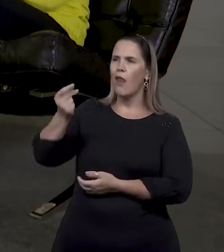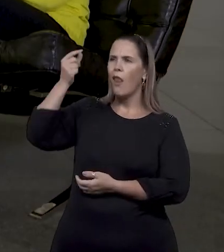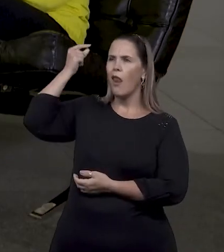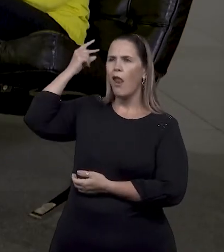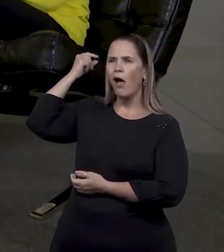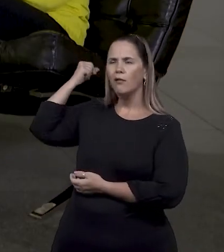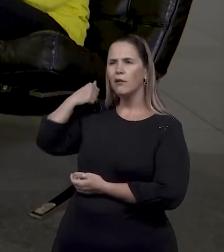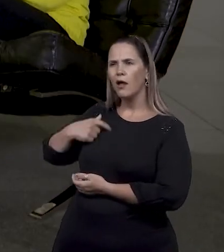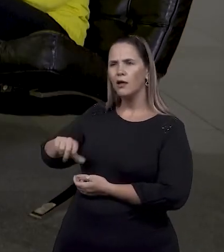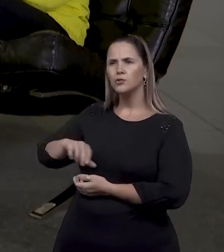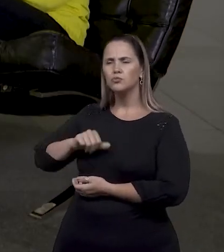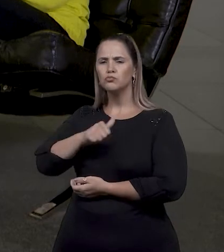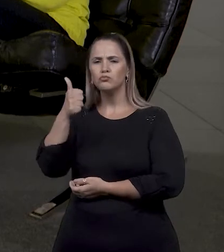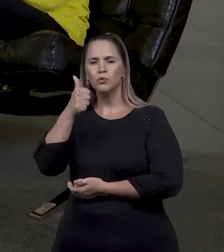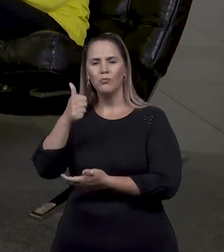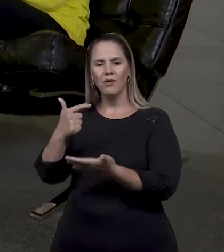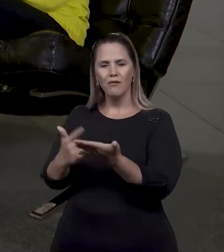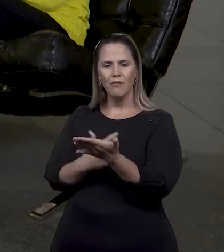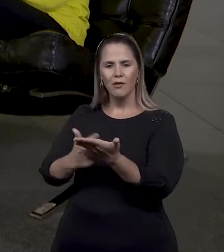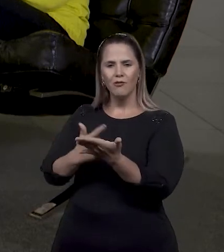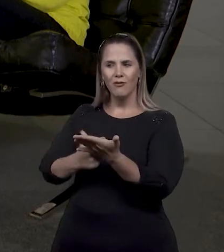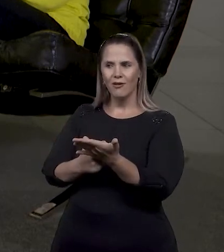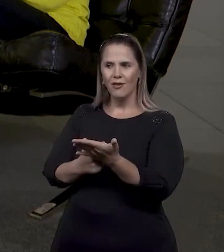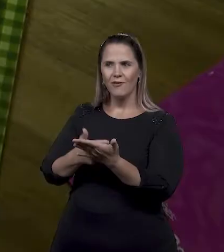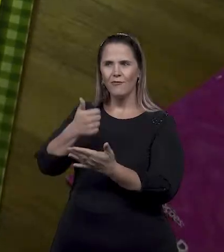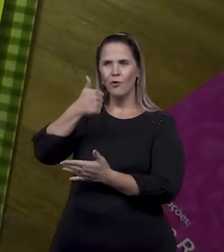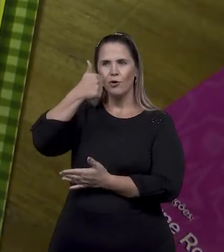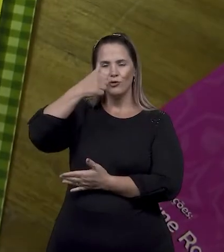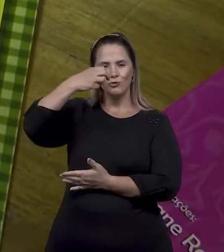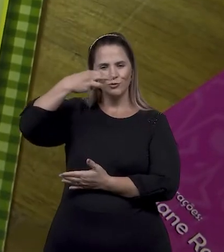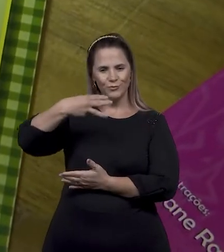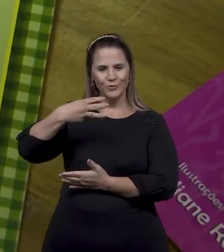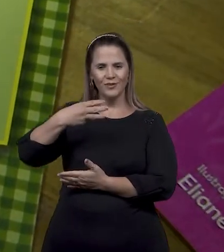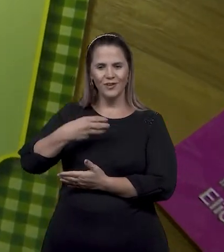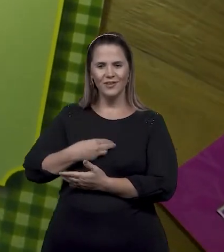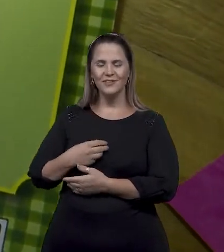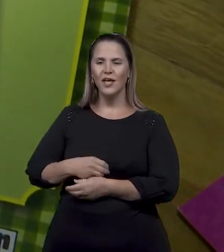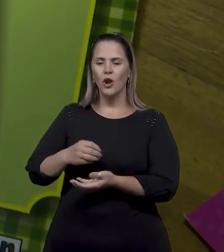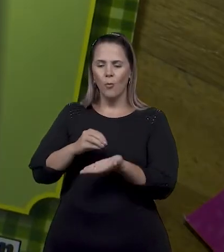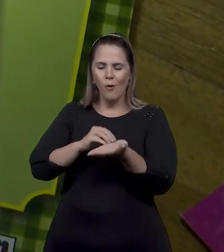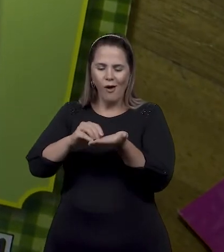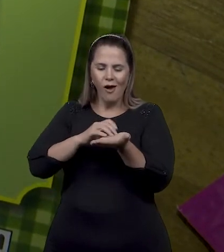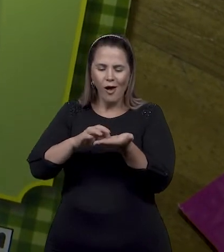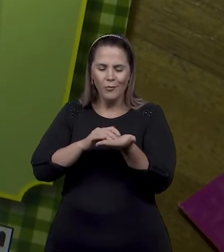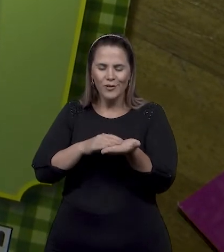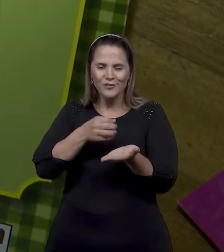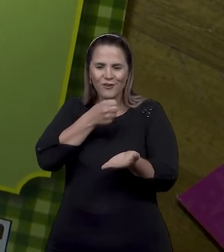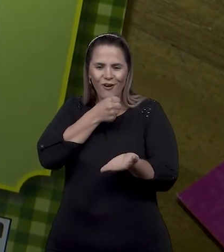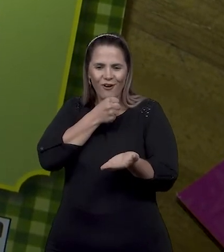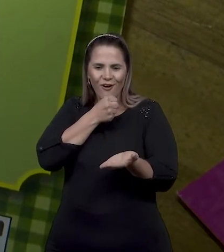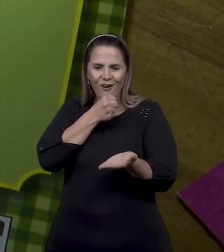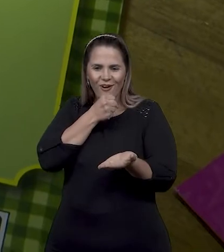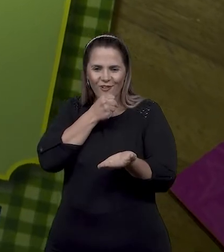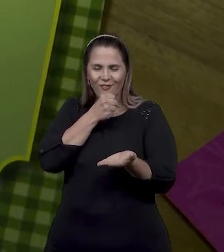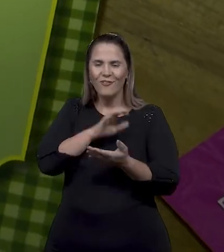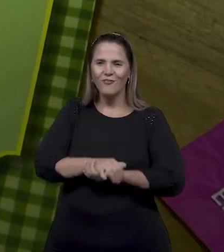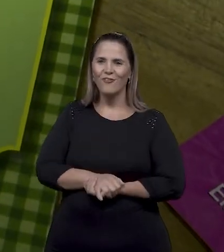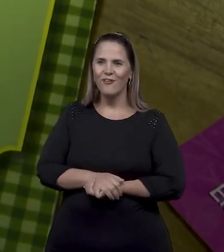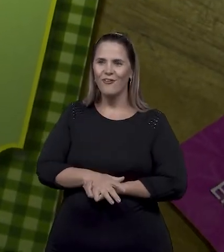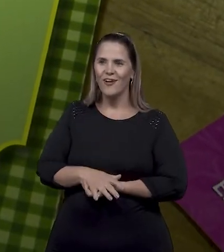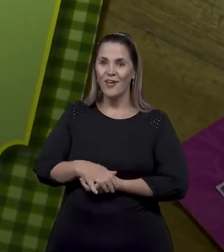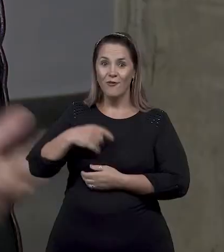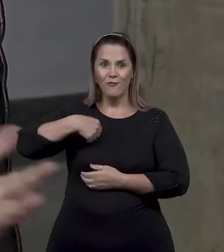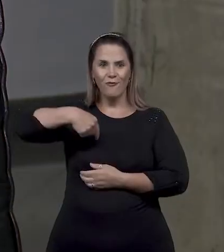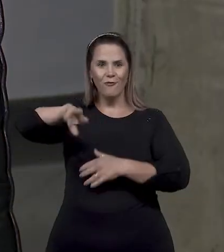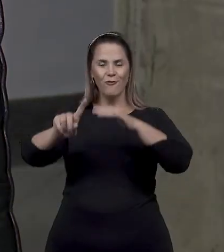realmente, desde o meu primeiro livro, 2013, Paçoca de Avô, que eu levei à Feira do Livro de Frankfurt,